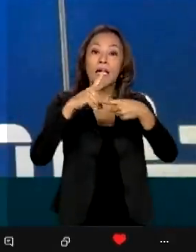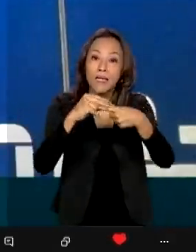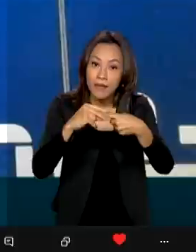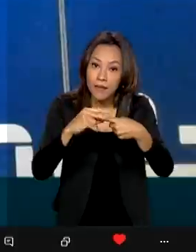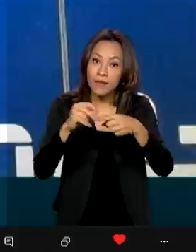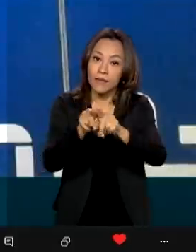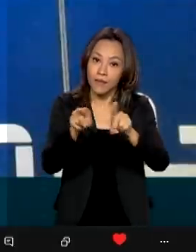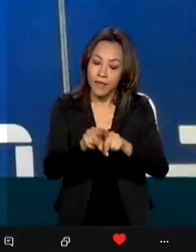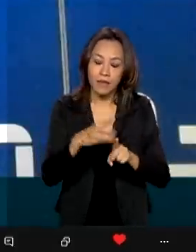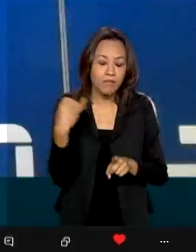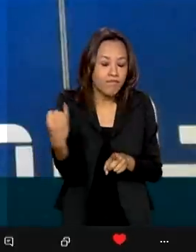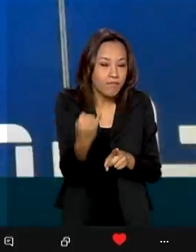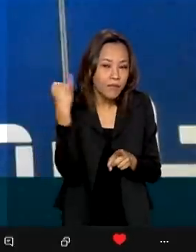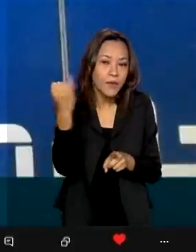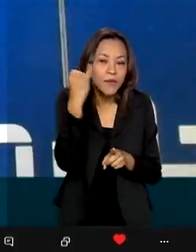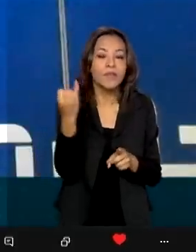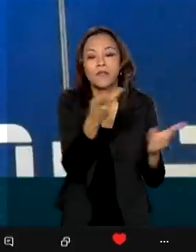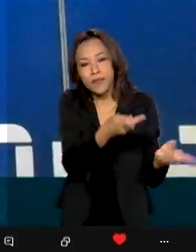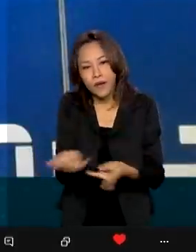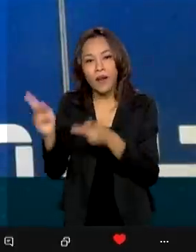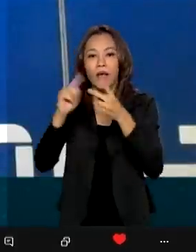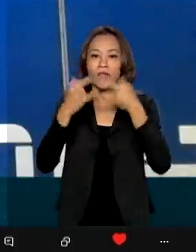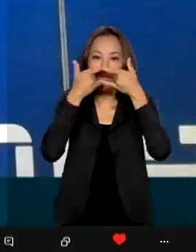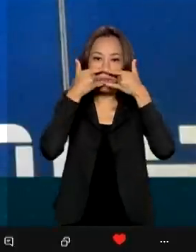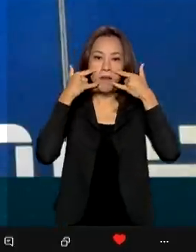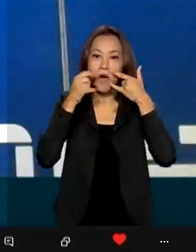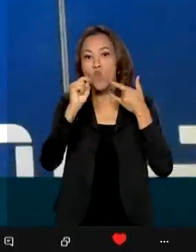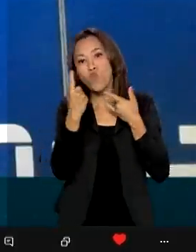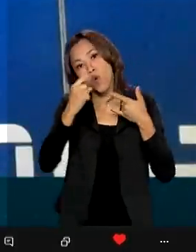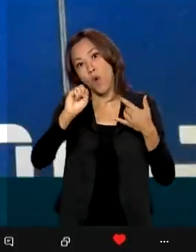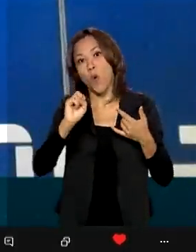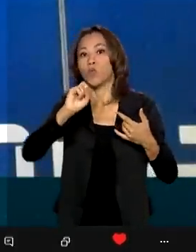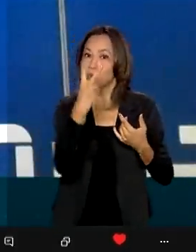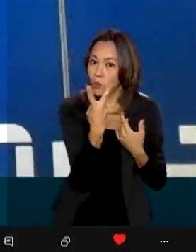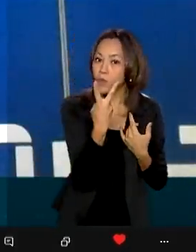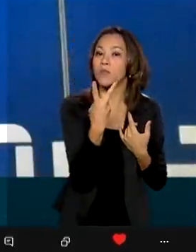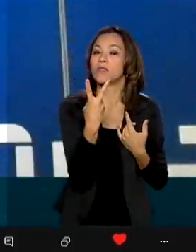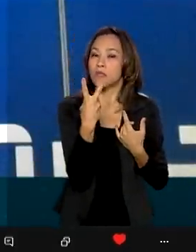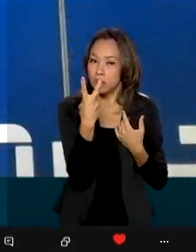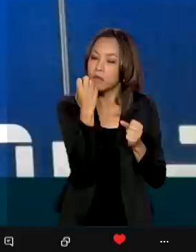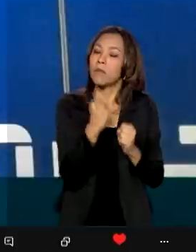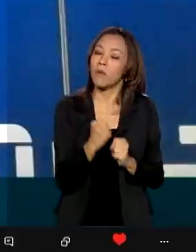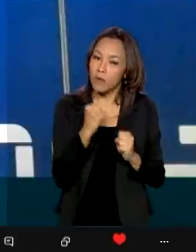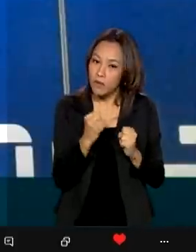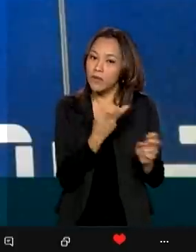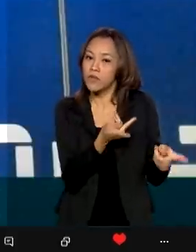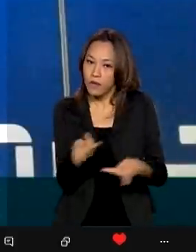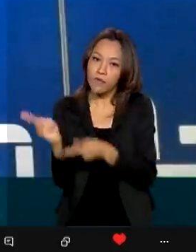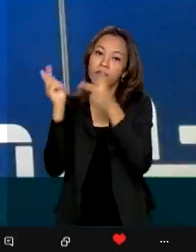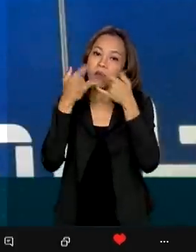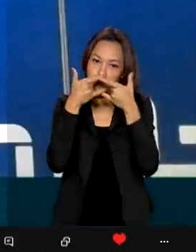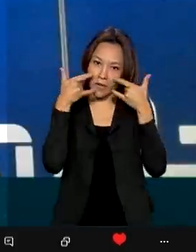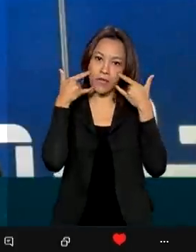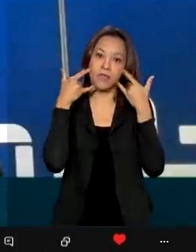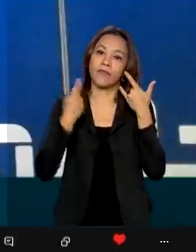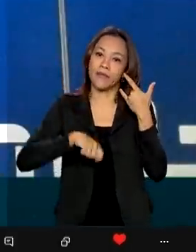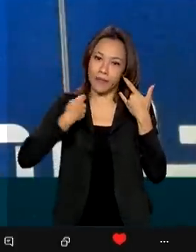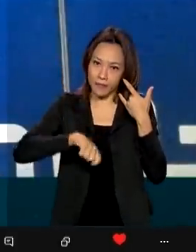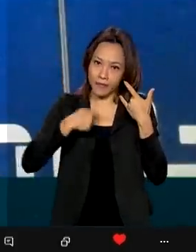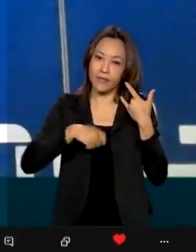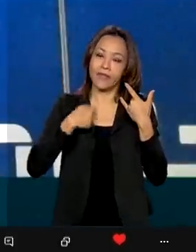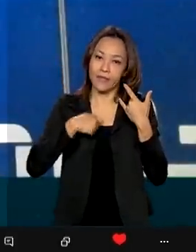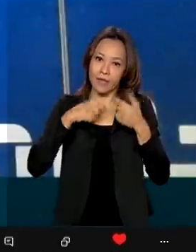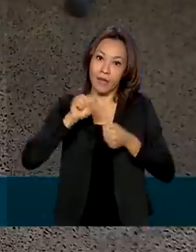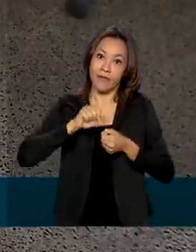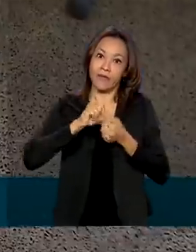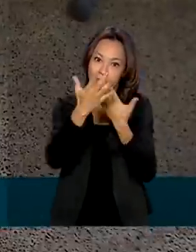também é essencial que ele leve máscara, uma ou mais. Ele pode levar máscaras extras, mas ele tem que levar máscara porque ele precisará da máscara